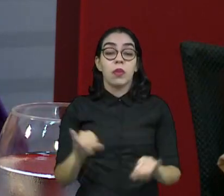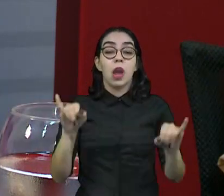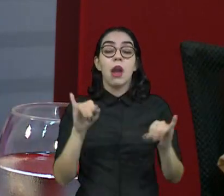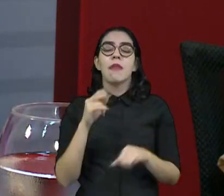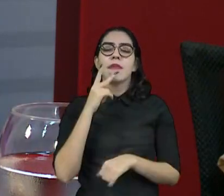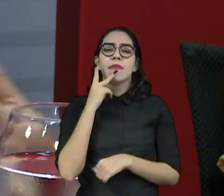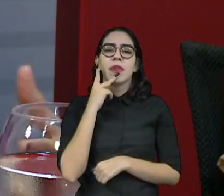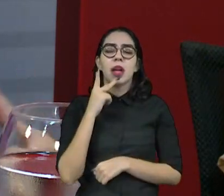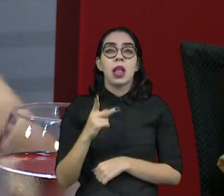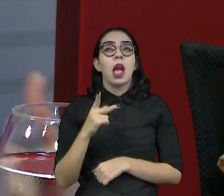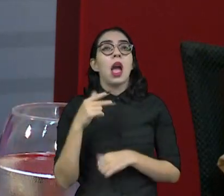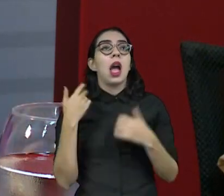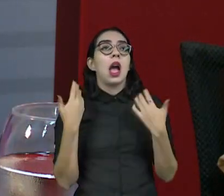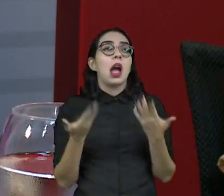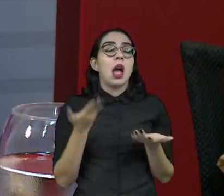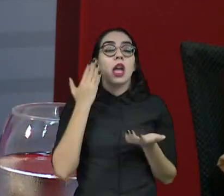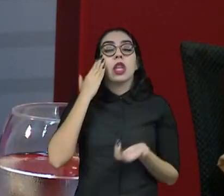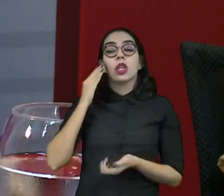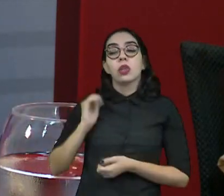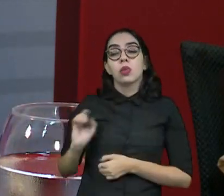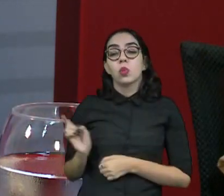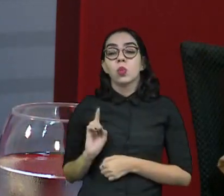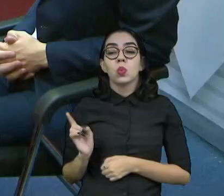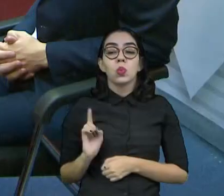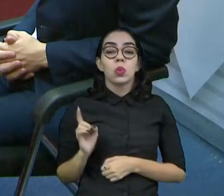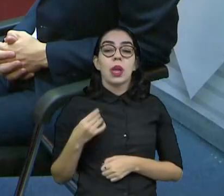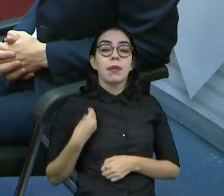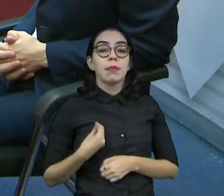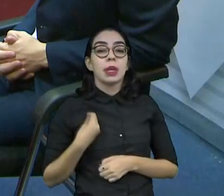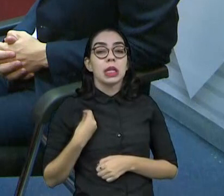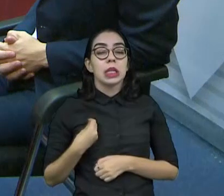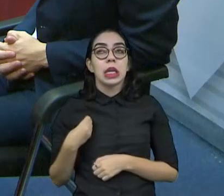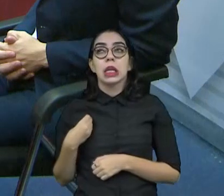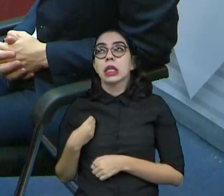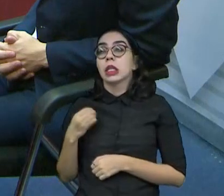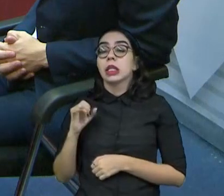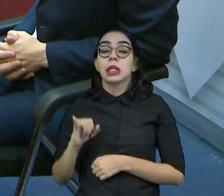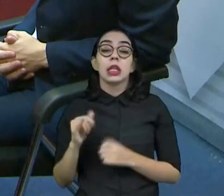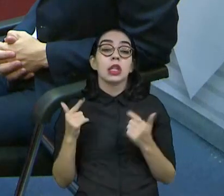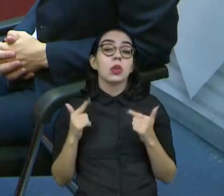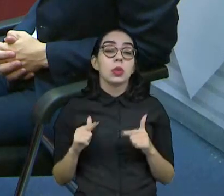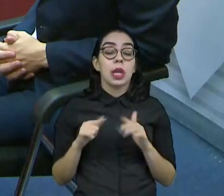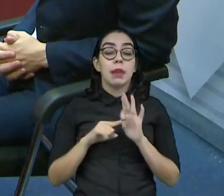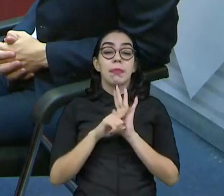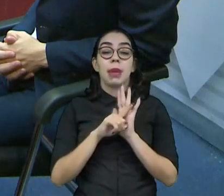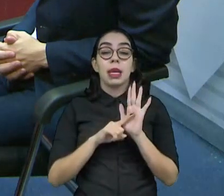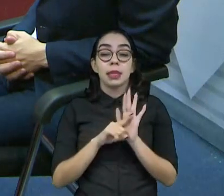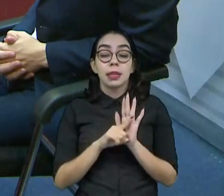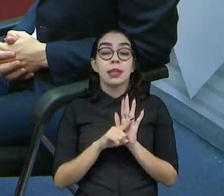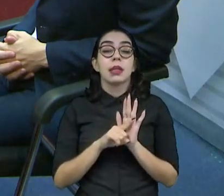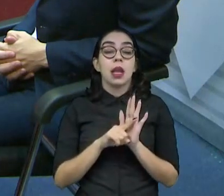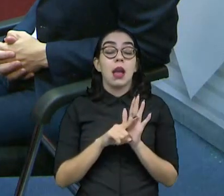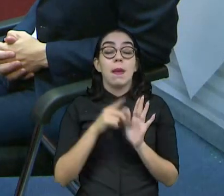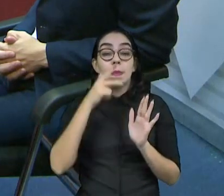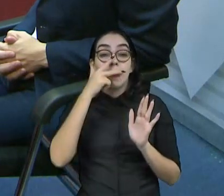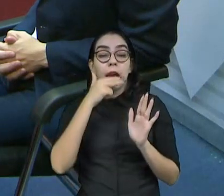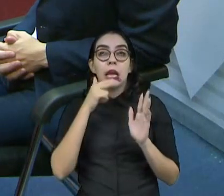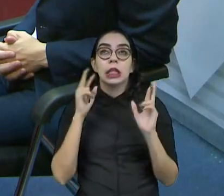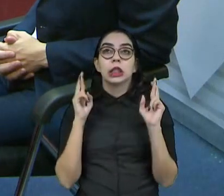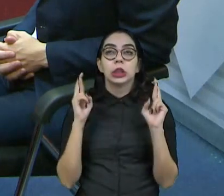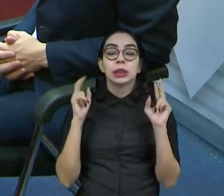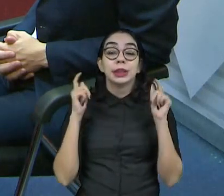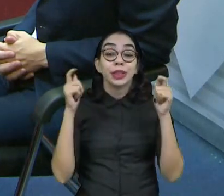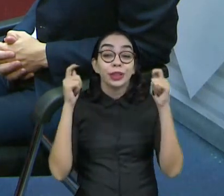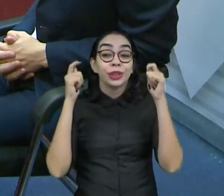participar de uma campanha sem Eu não imagino uma campanha sem a pesquisa. Por quê? Porque ficou aquela ideia de torcida.